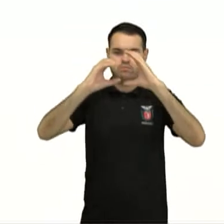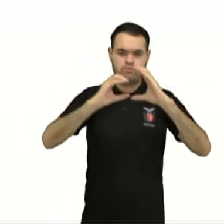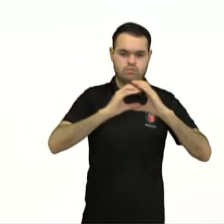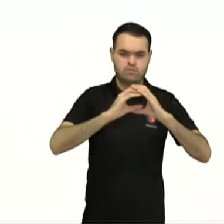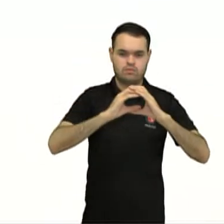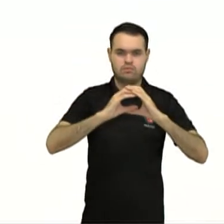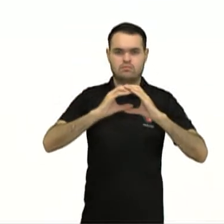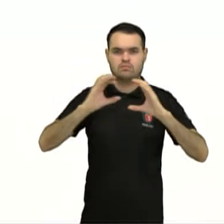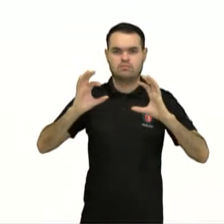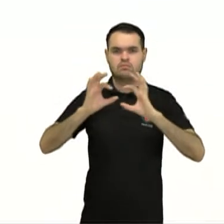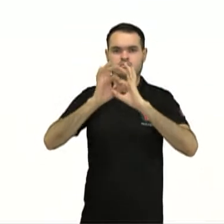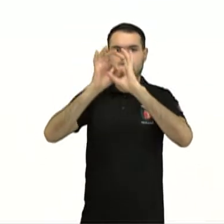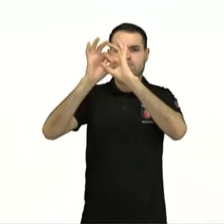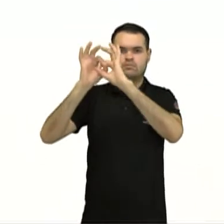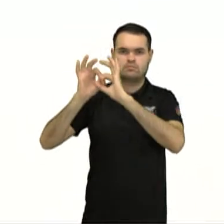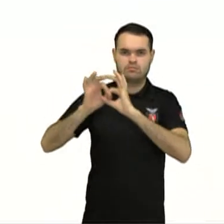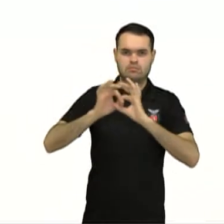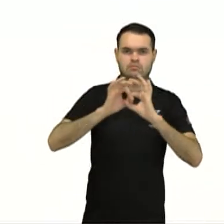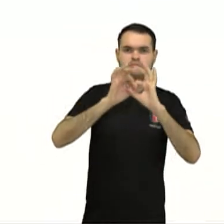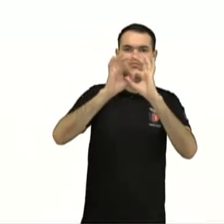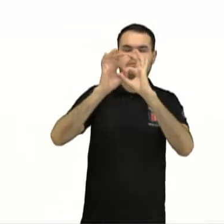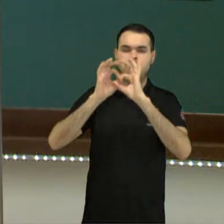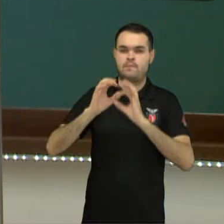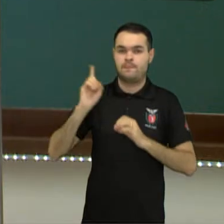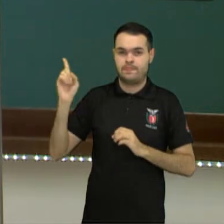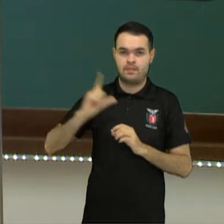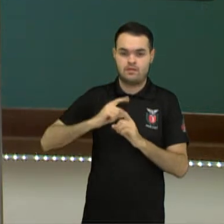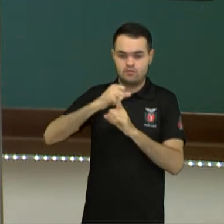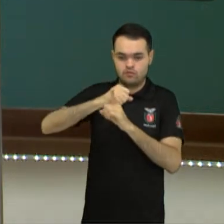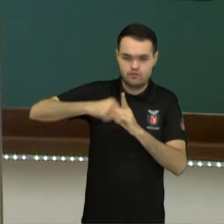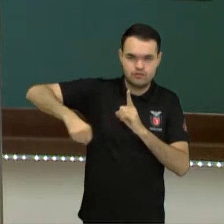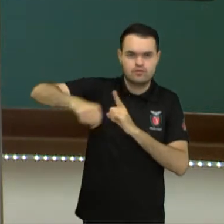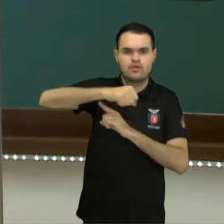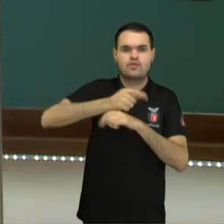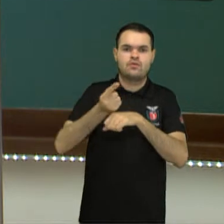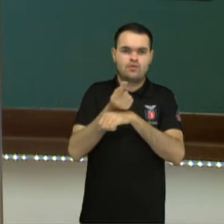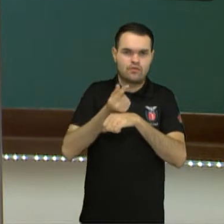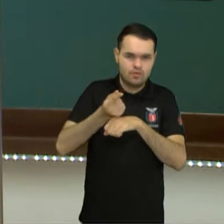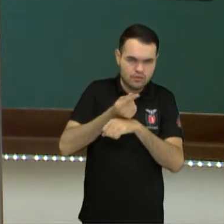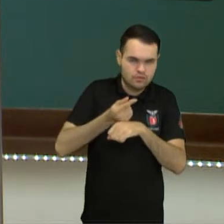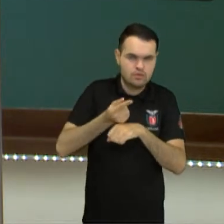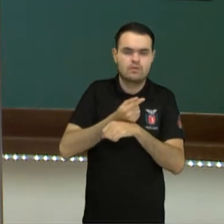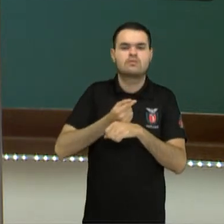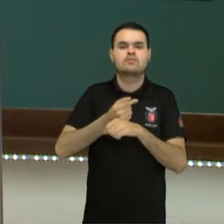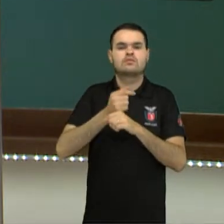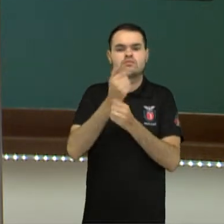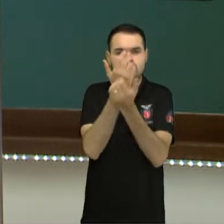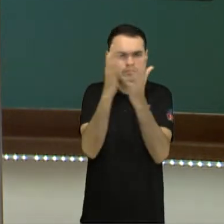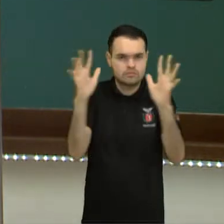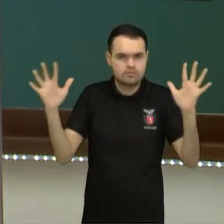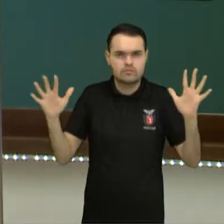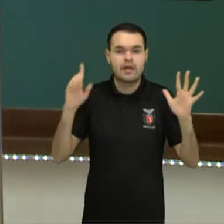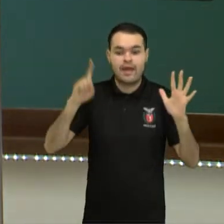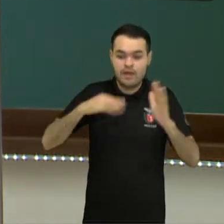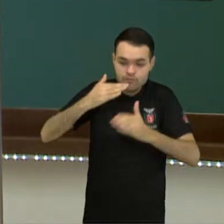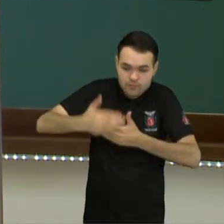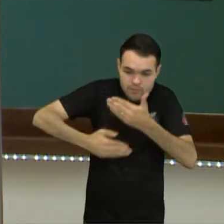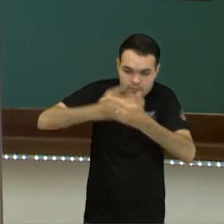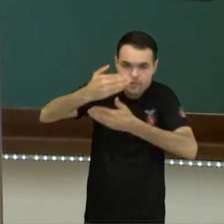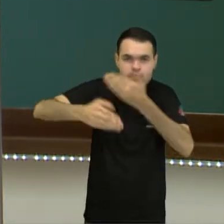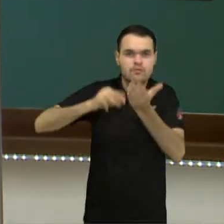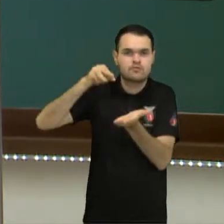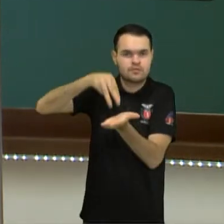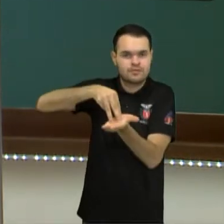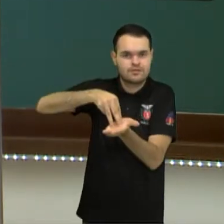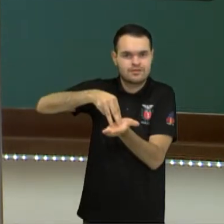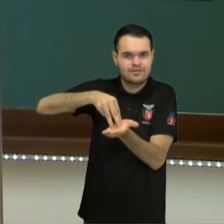o econômico e com o social. Então, é um desenvolvimento sustentável. Vocês